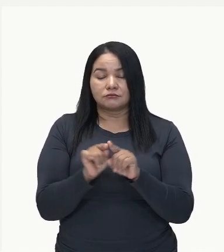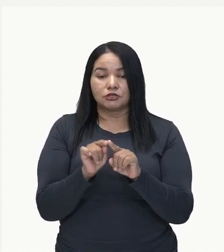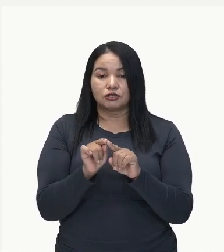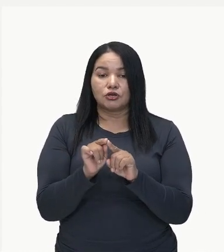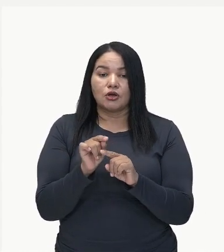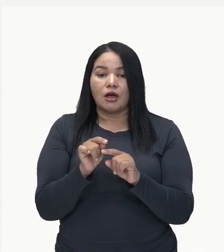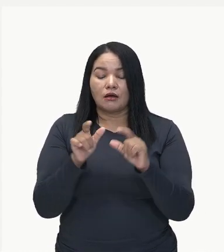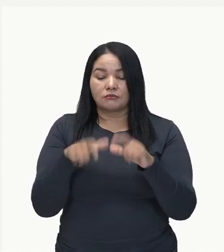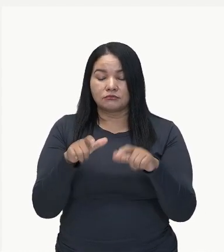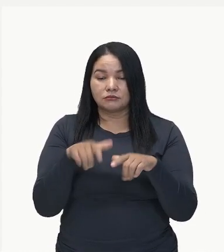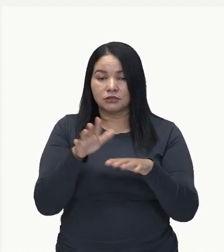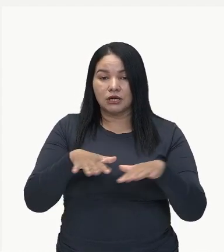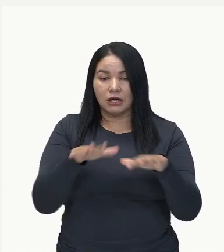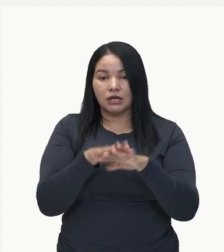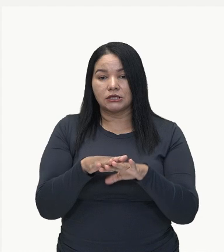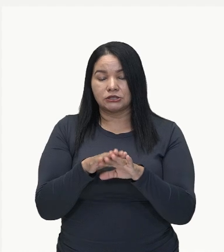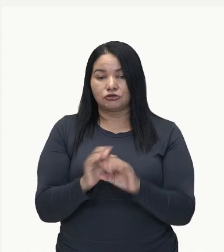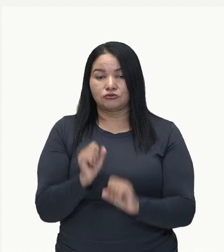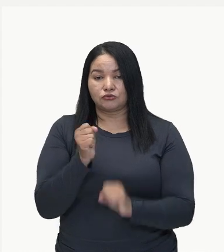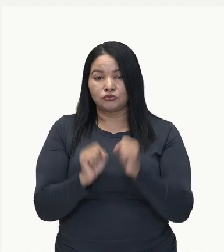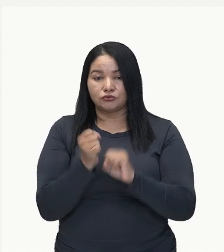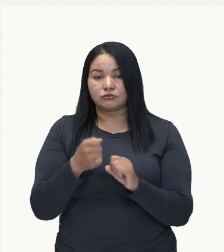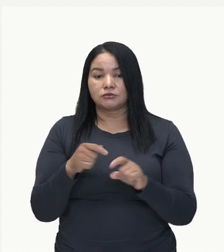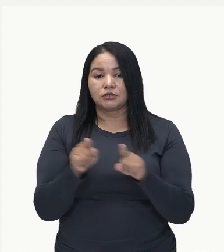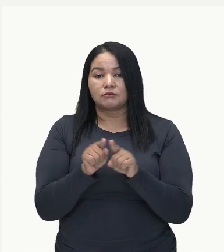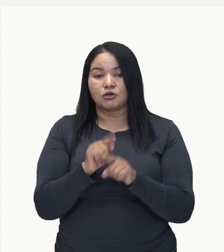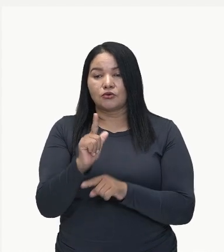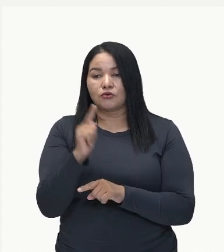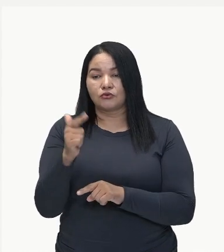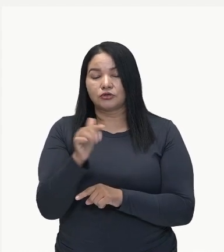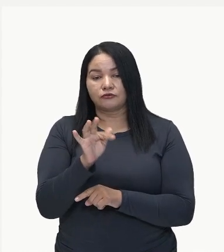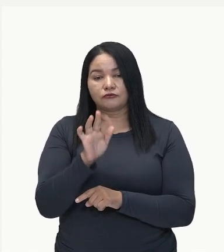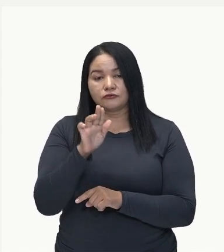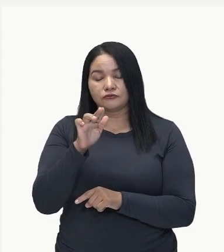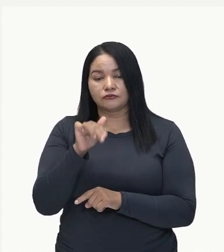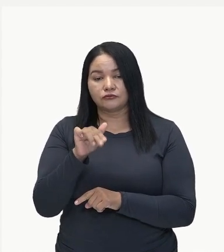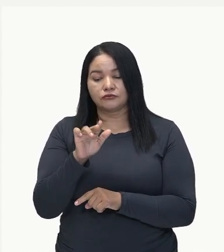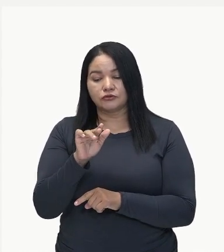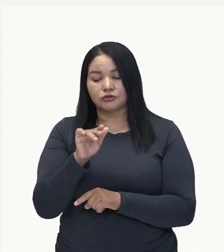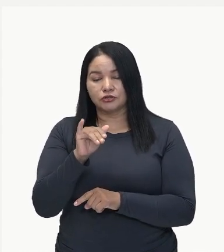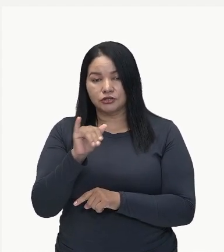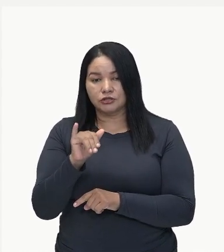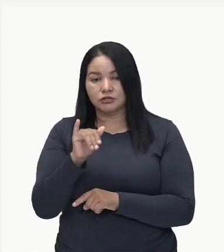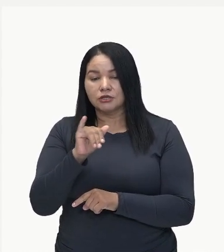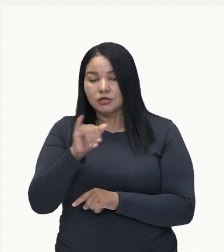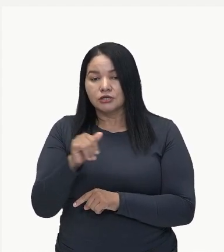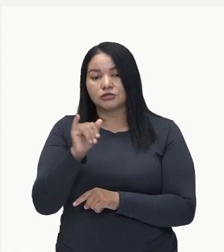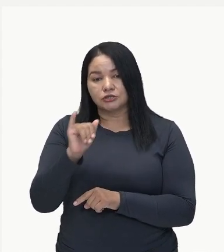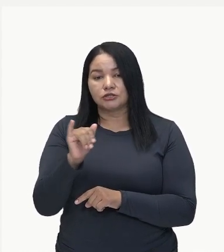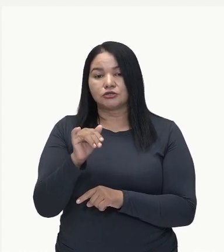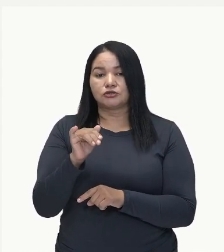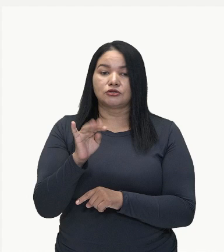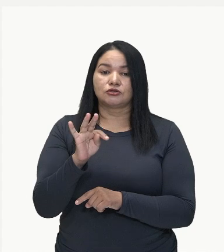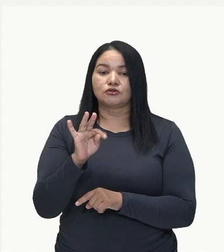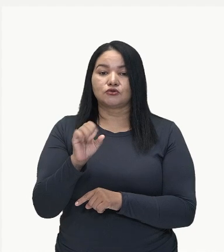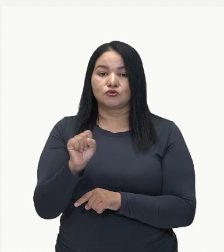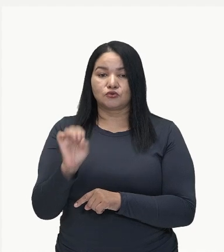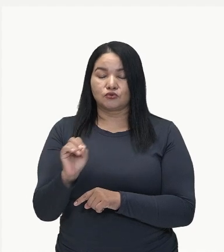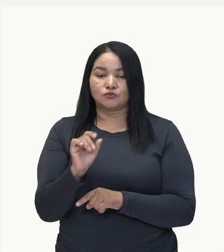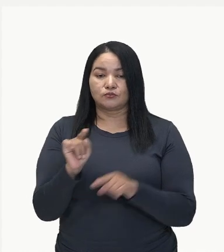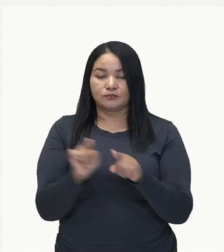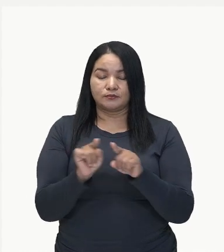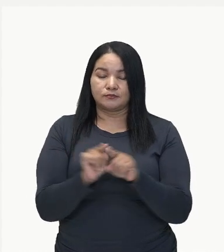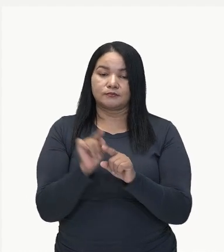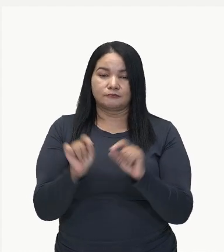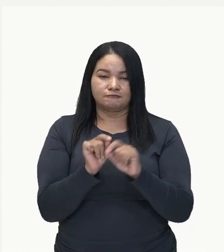industriais. A gente tem a Fujitsu, que vai incluir hardware, software e soluções em computação, em nuvem.